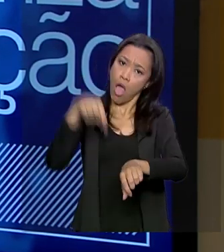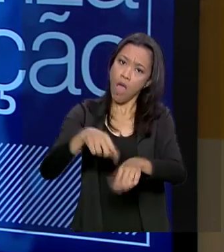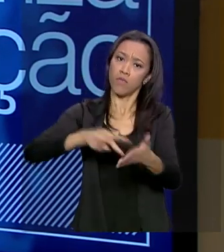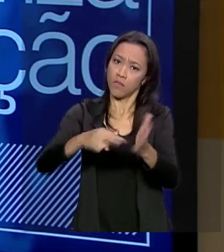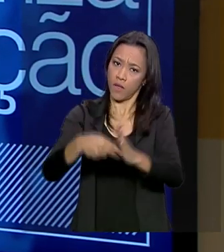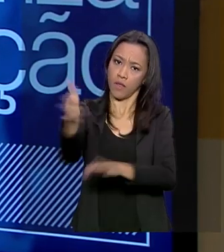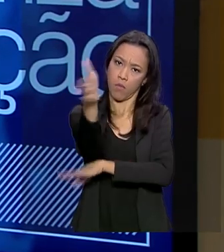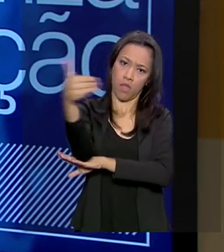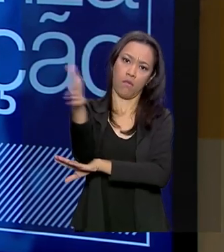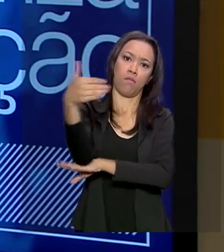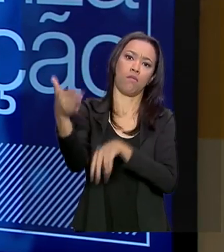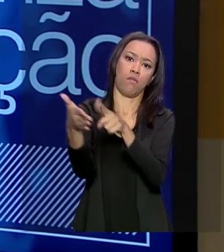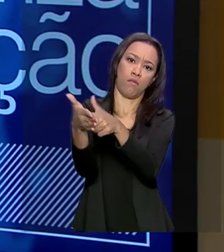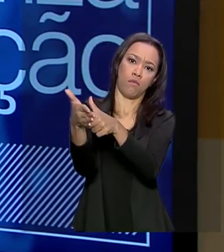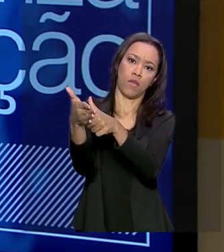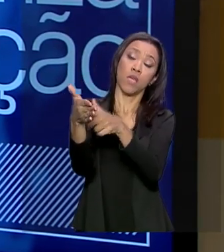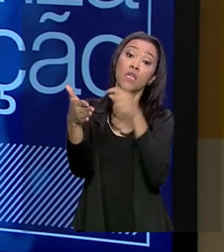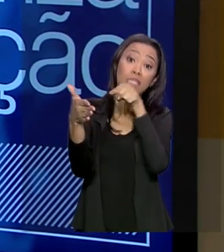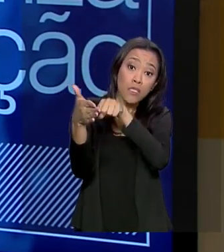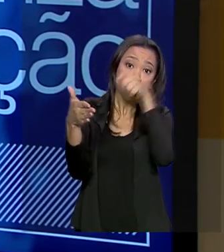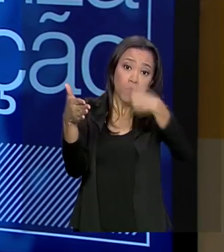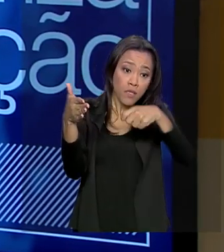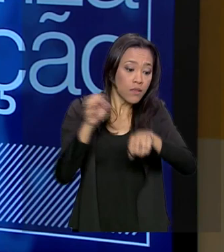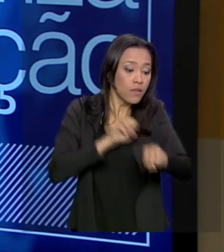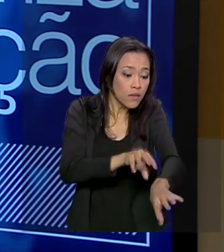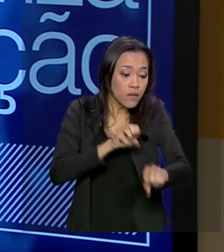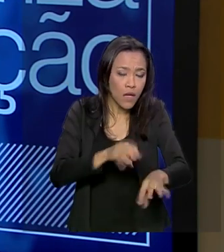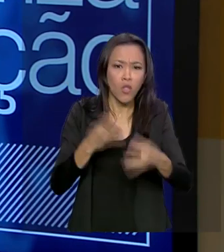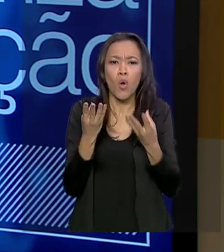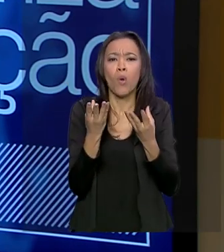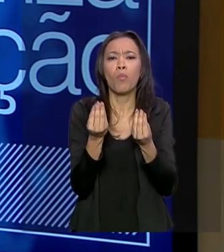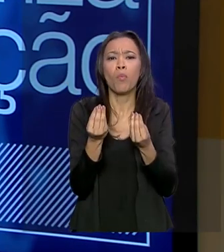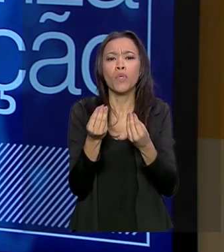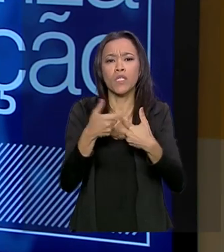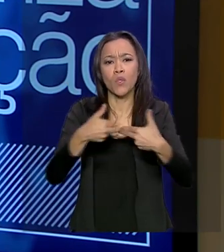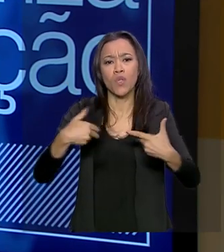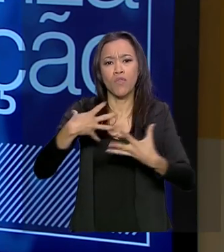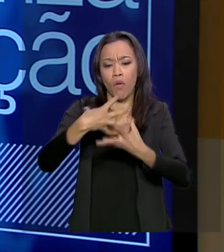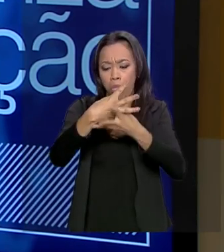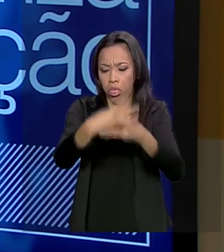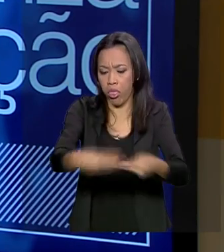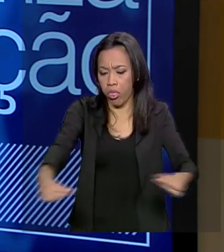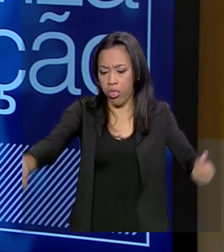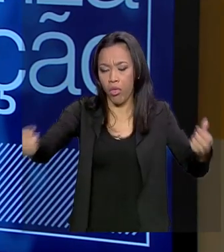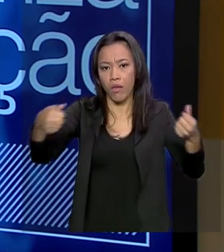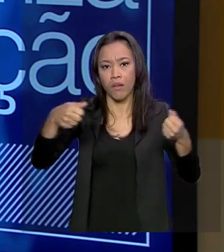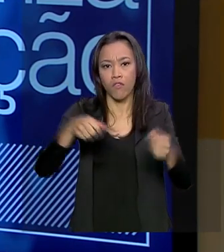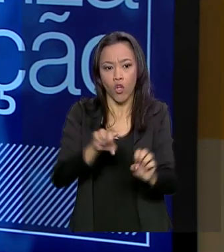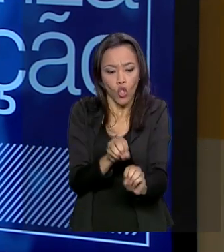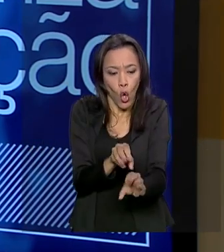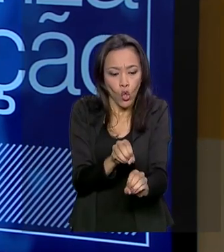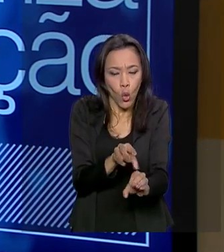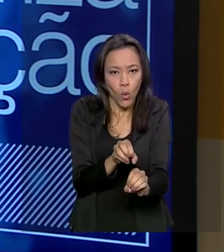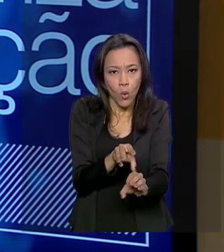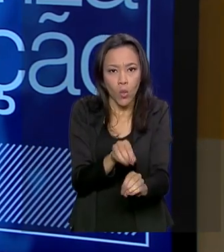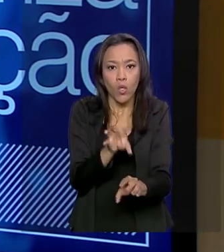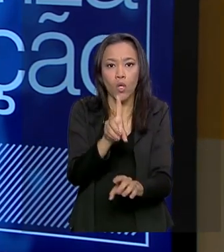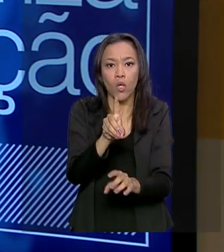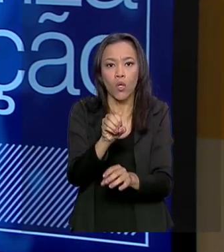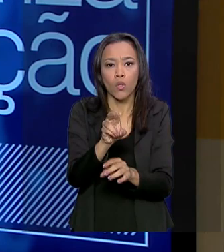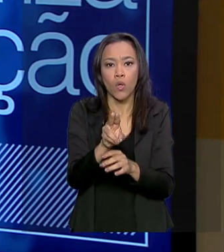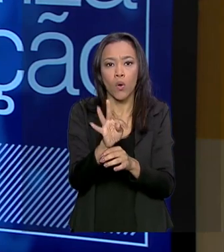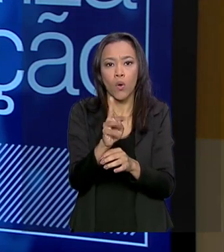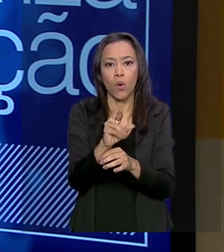bandeira está lá. E isso tem que ser reensinado, porque muito foi perdido nesses anos de doutrinação. Mas a gente não quer fazer para todo mundo.